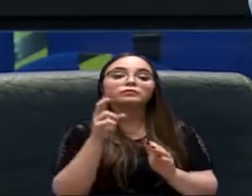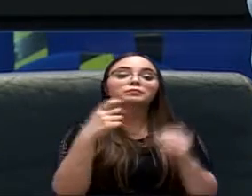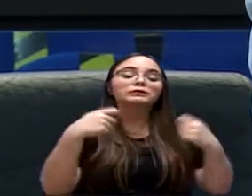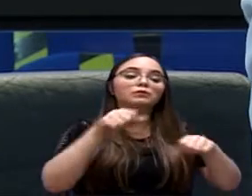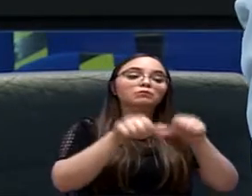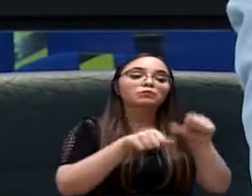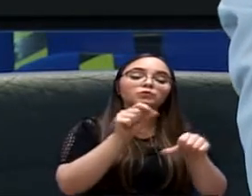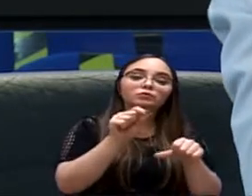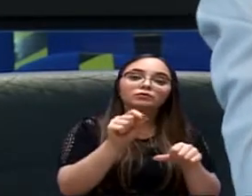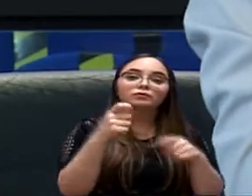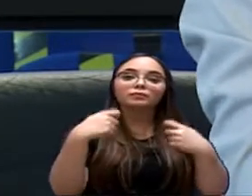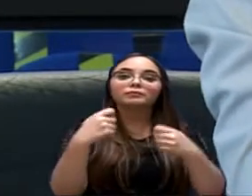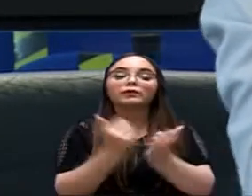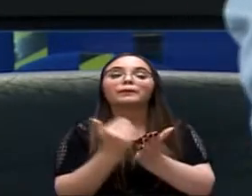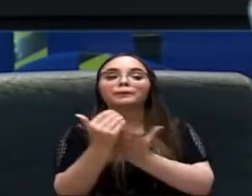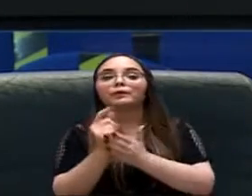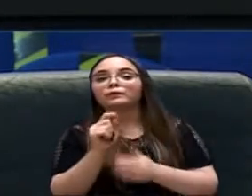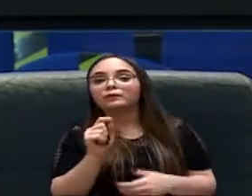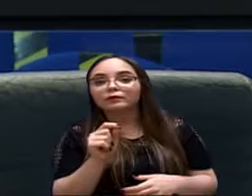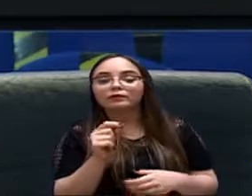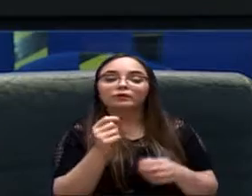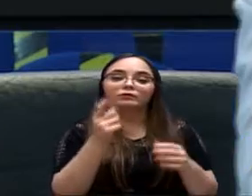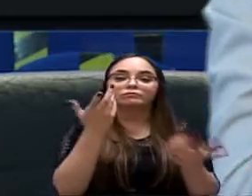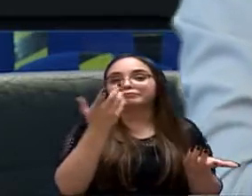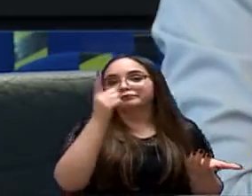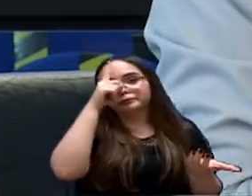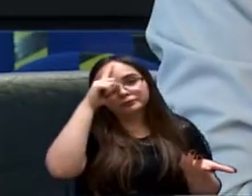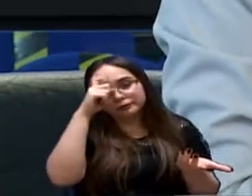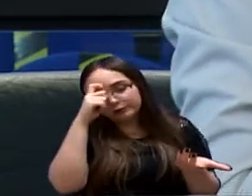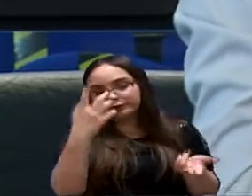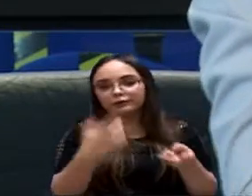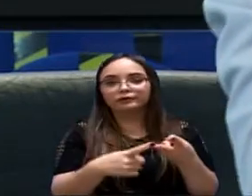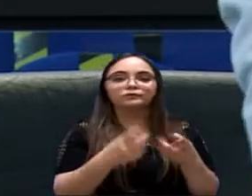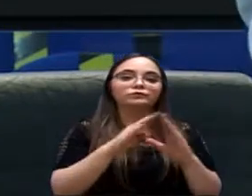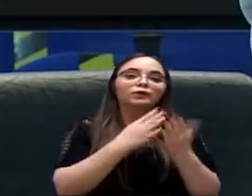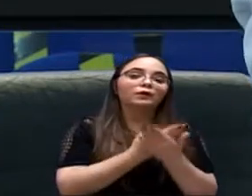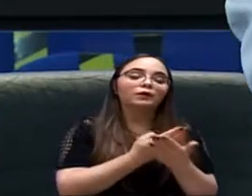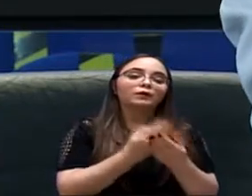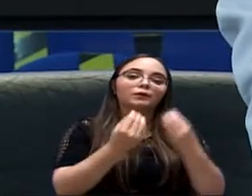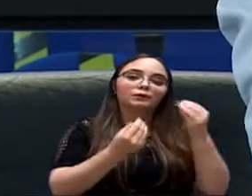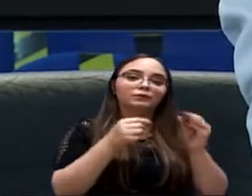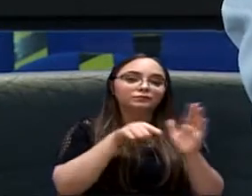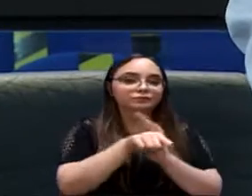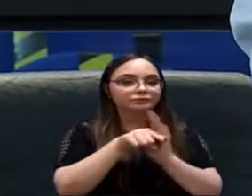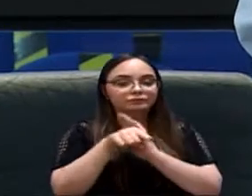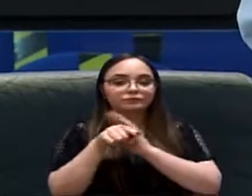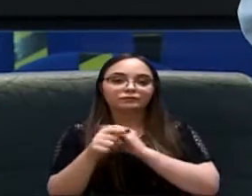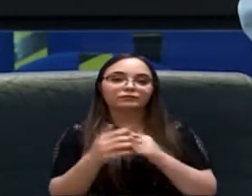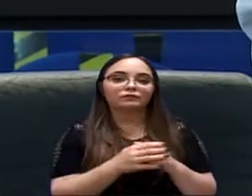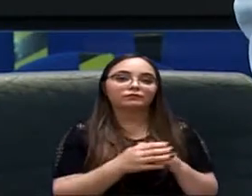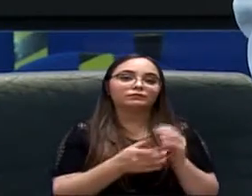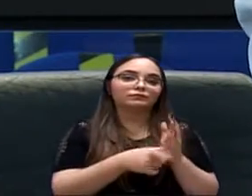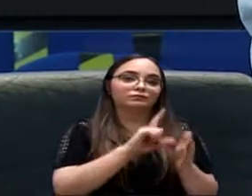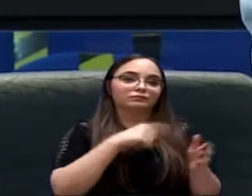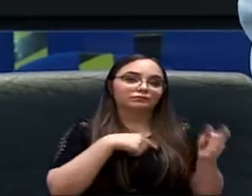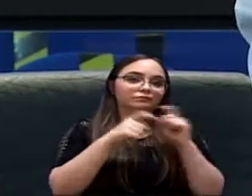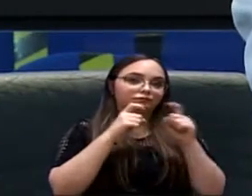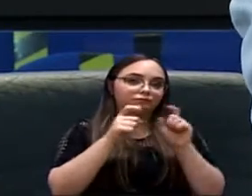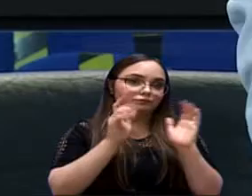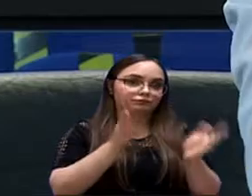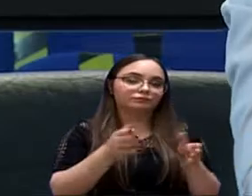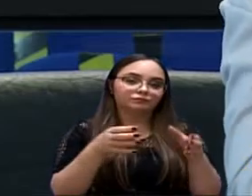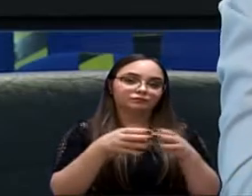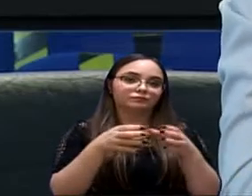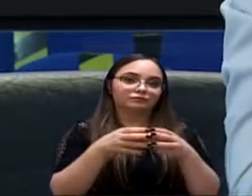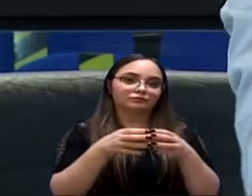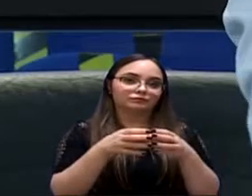Aqui nós aprovamos um projeto, eu discuto isso com o vereador Donizete, uma sessão extraordinária de um projeto habitacional que a